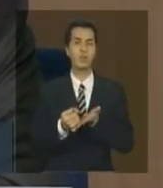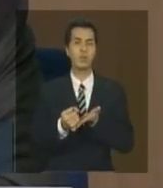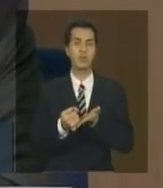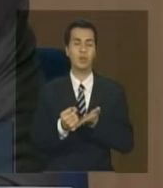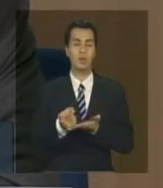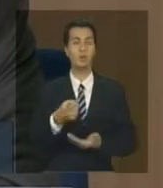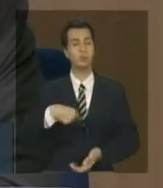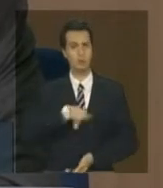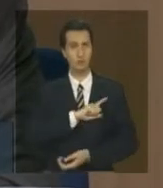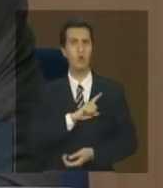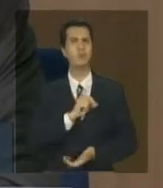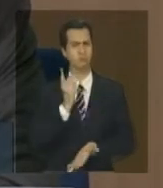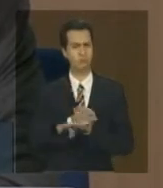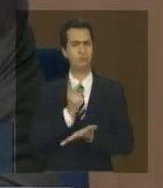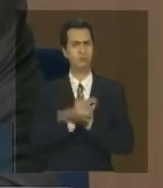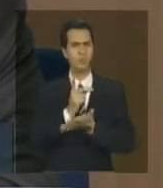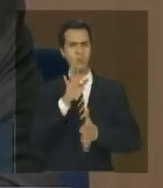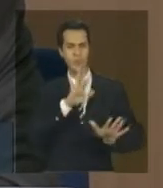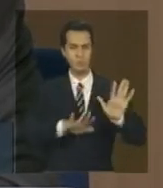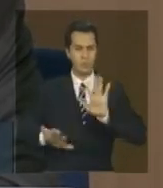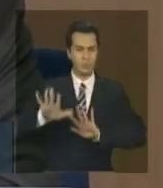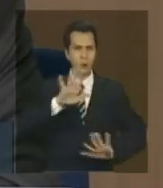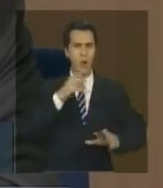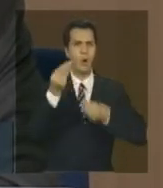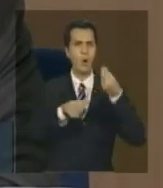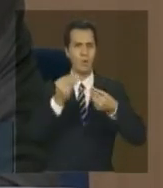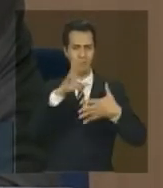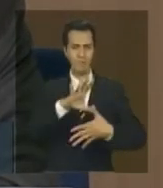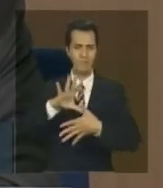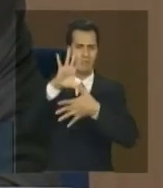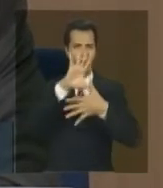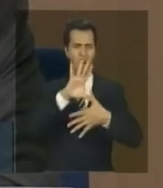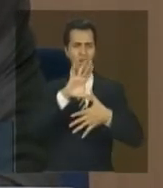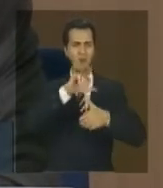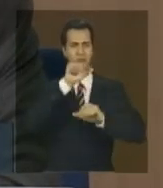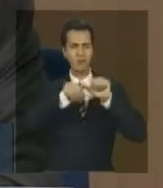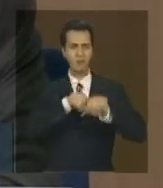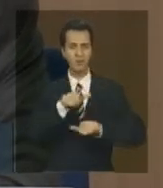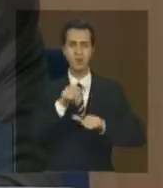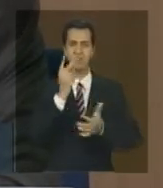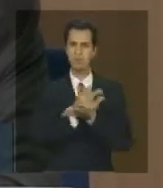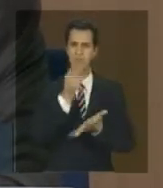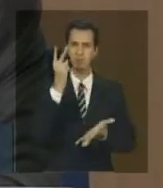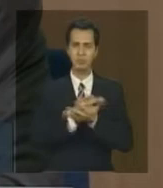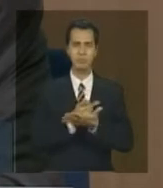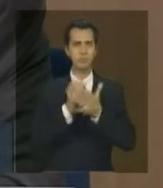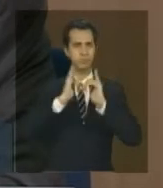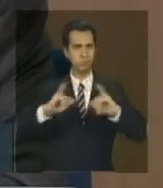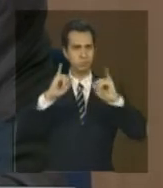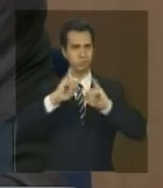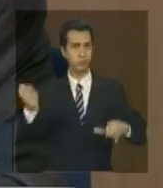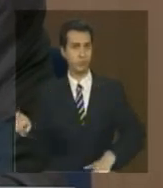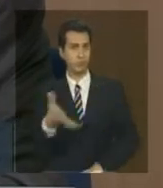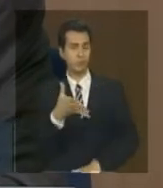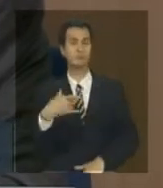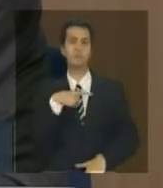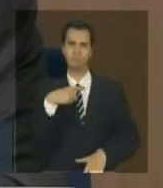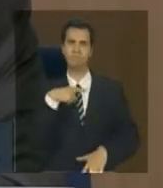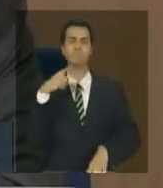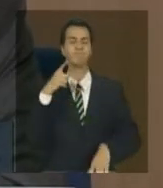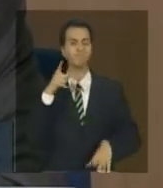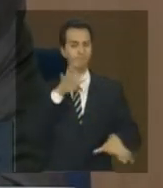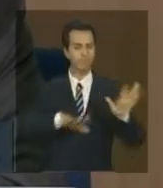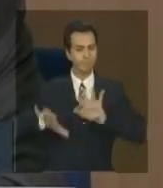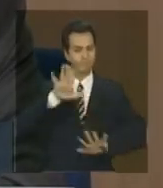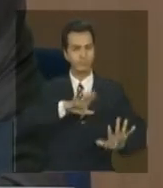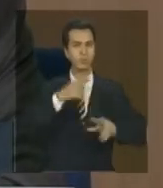2002. Isso em todos os biomas. Ao apresentar dados novos, nós temos feito, sim, o cuidado